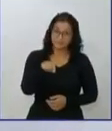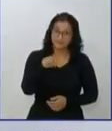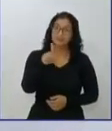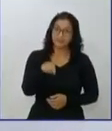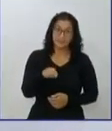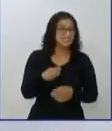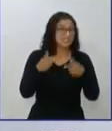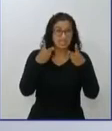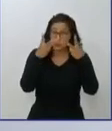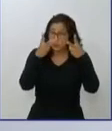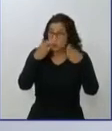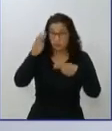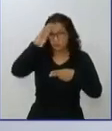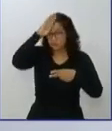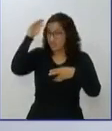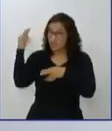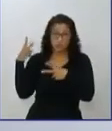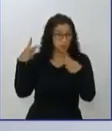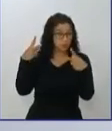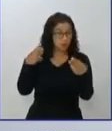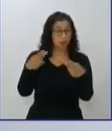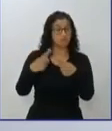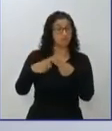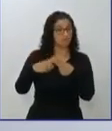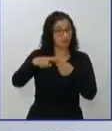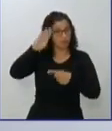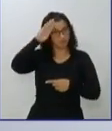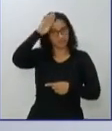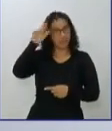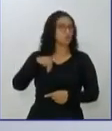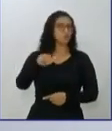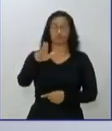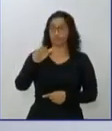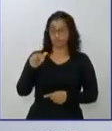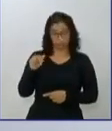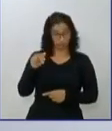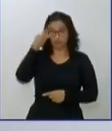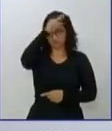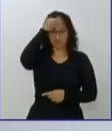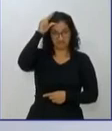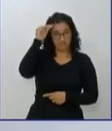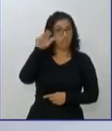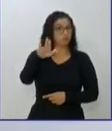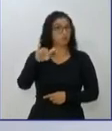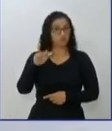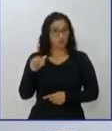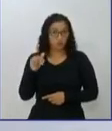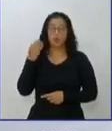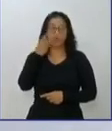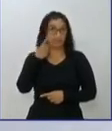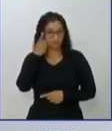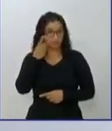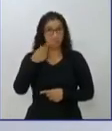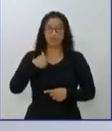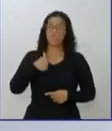Bolsonaro em 2018. Falavam que ele só foi deputado, nunca foi prefeito, nunca esteve num cargo executivo e que não estaria preparado para